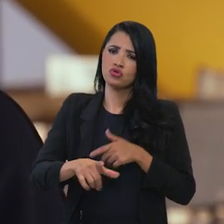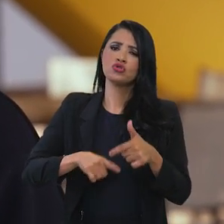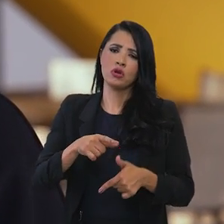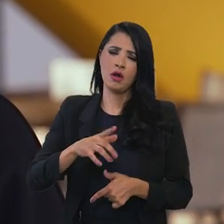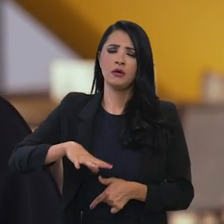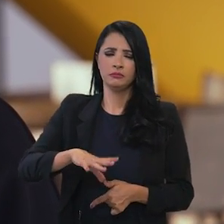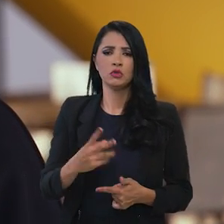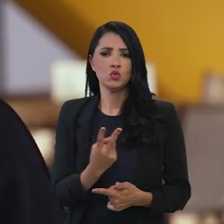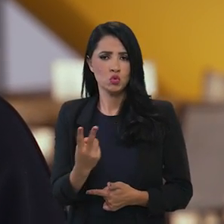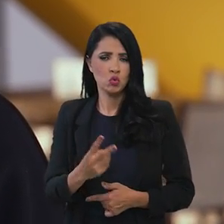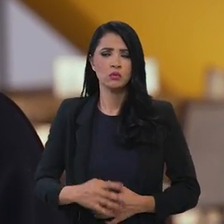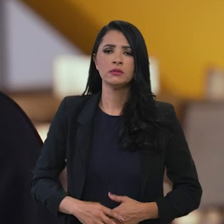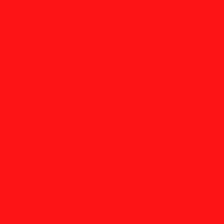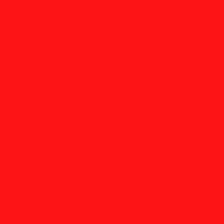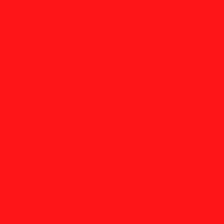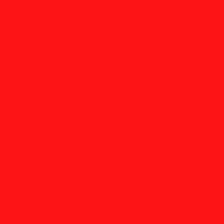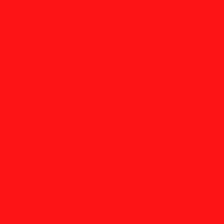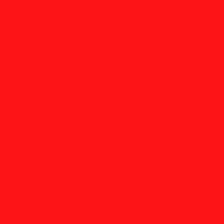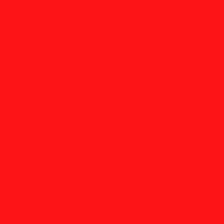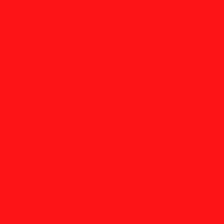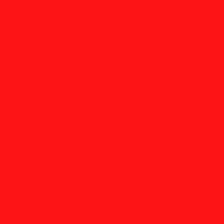no setor público e privado.